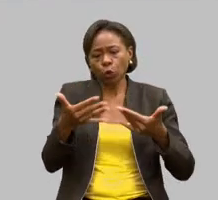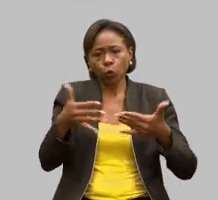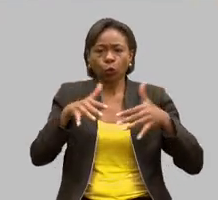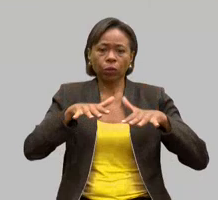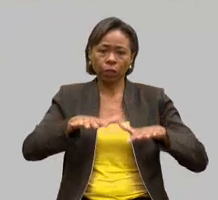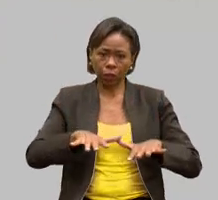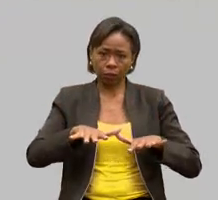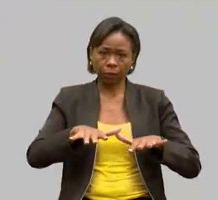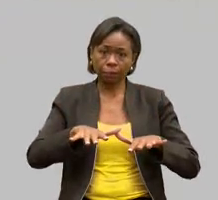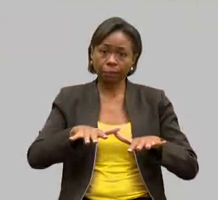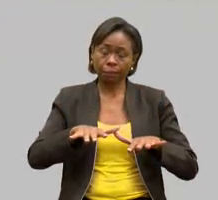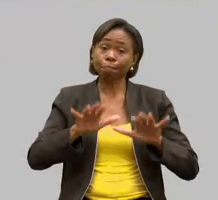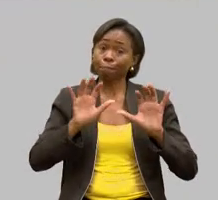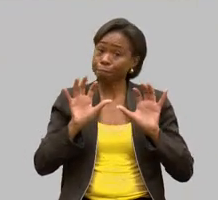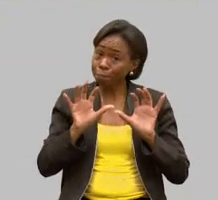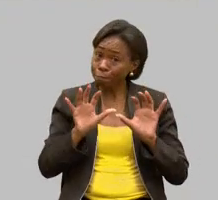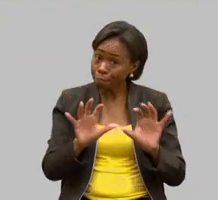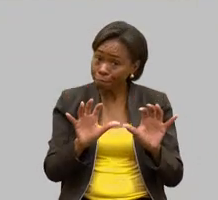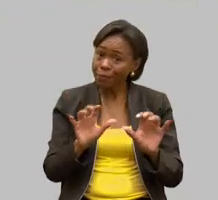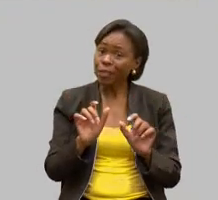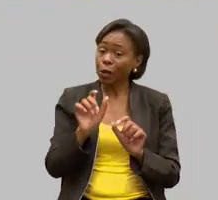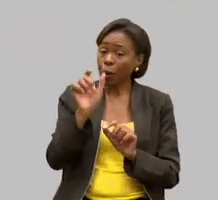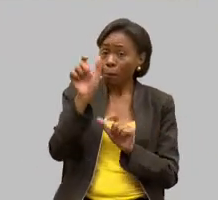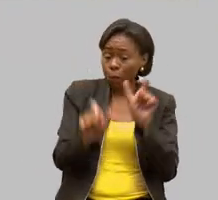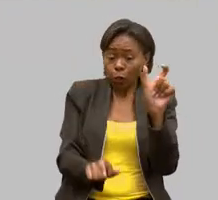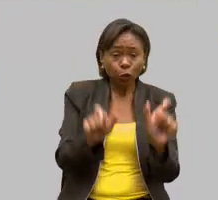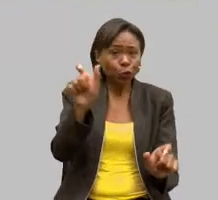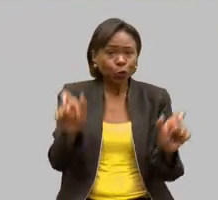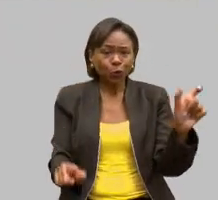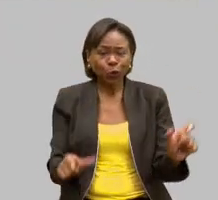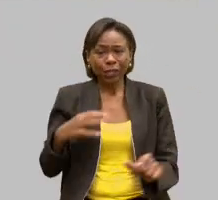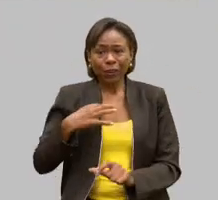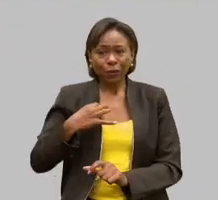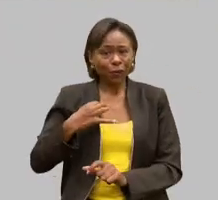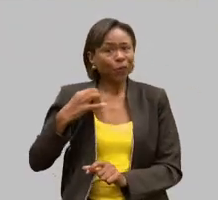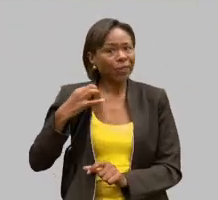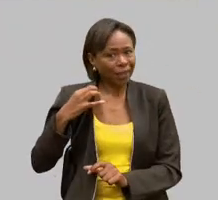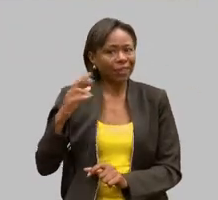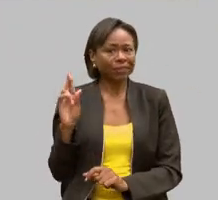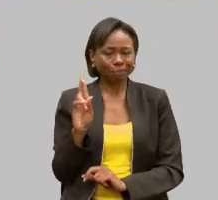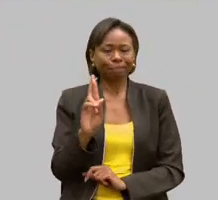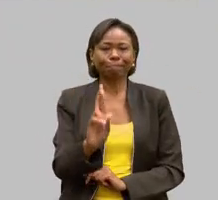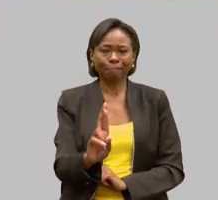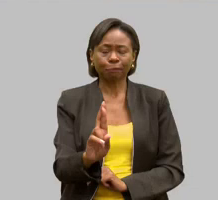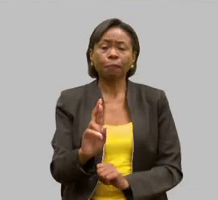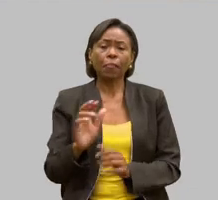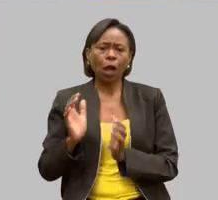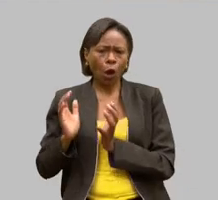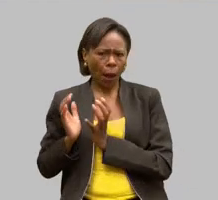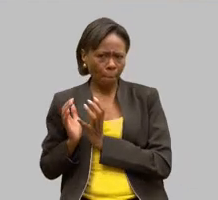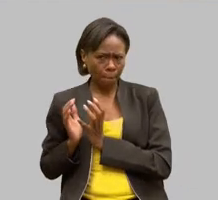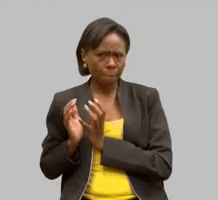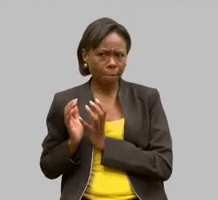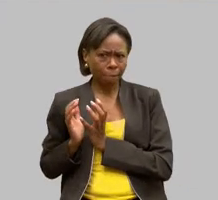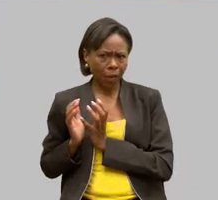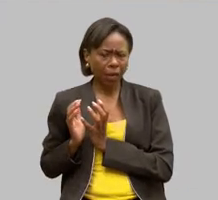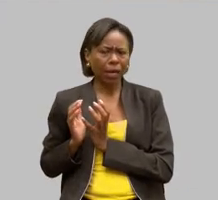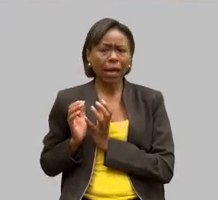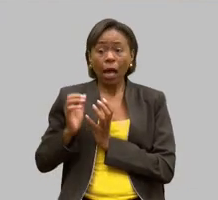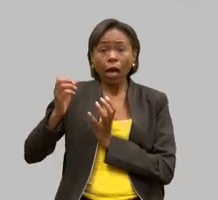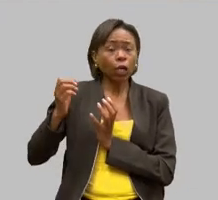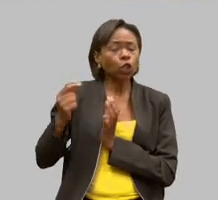exatamente isso que os voluntários da Associação Pais representam em nossa comunidade. As Associação representam uma luz de esperança e